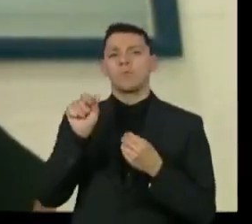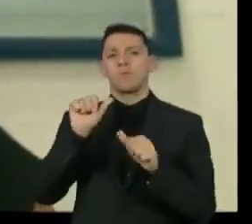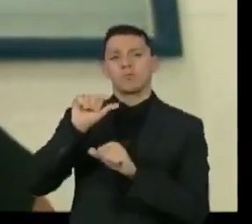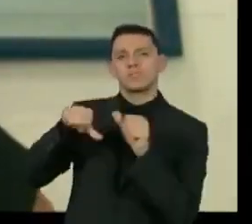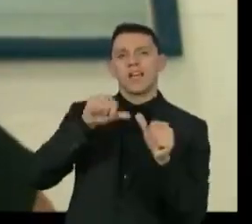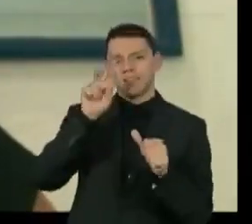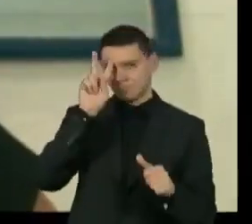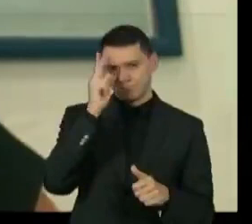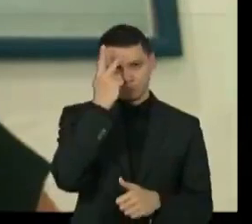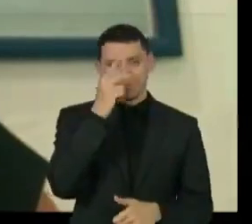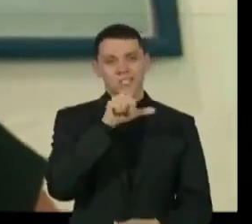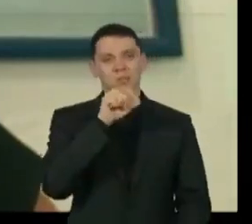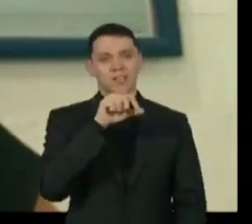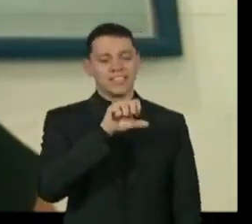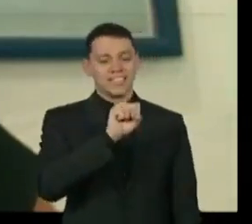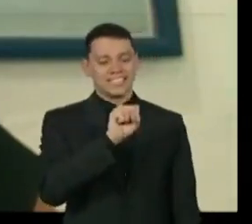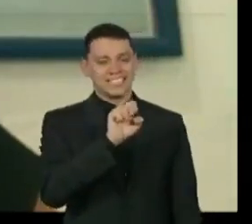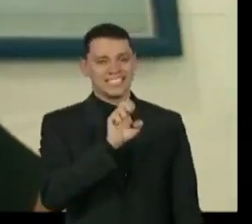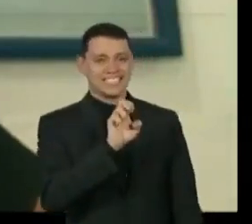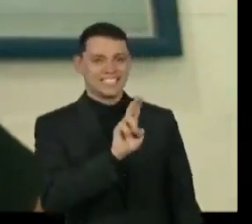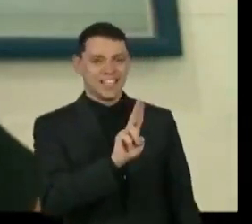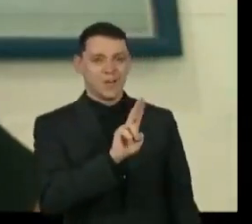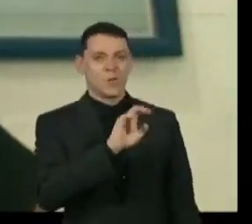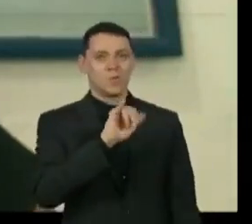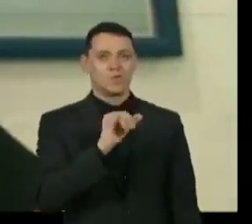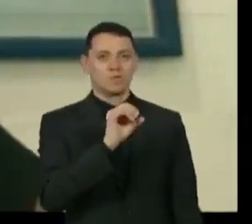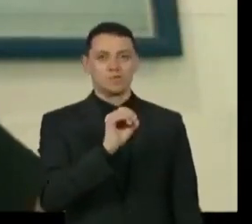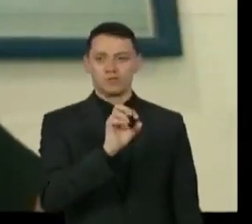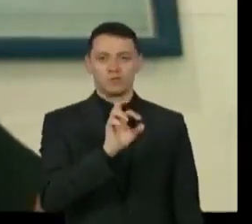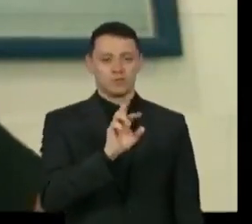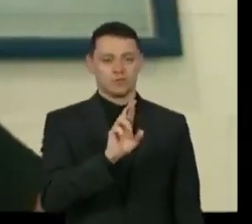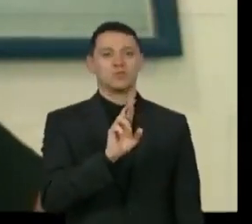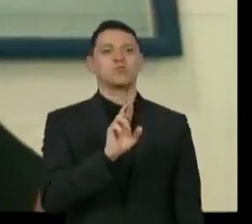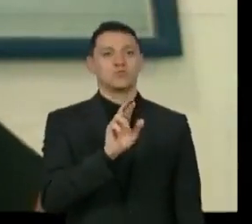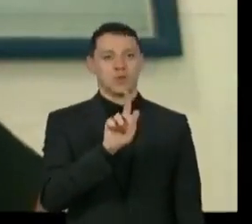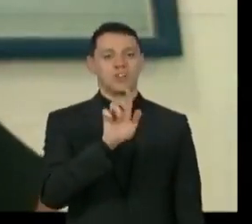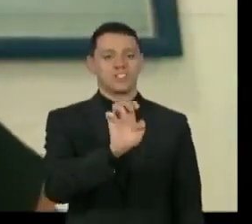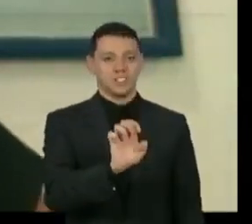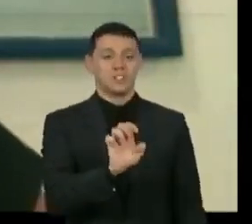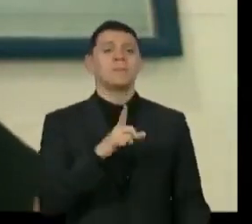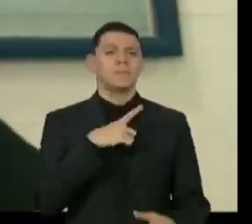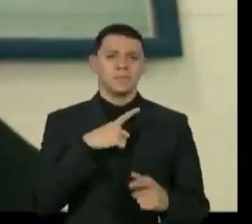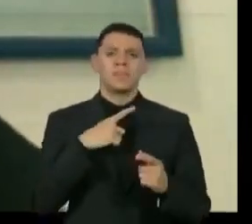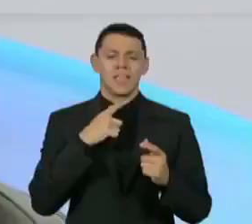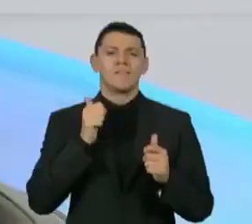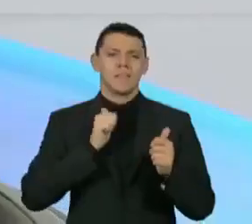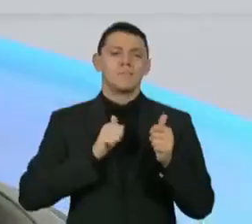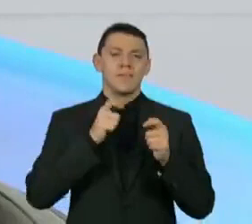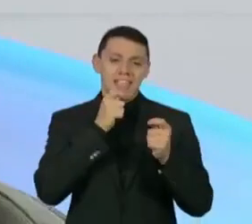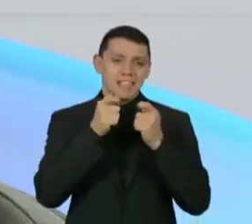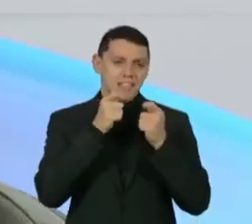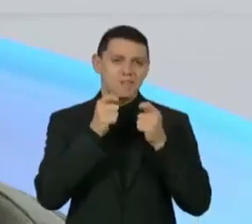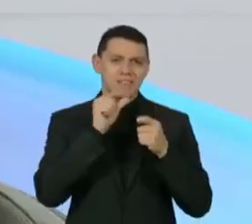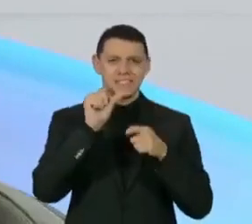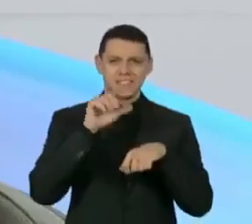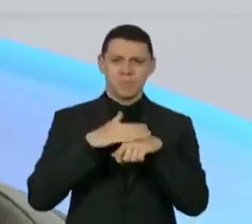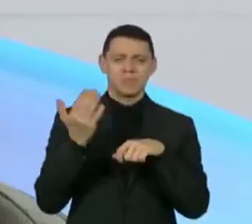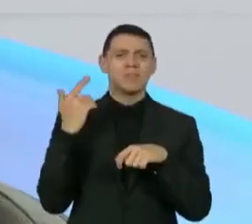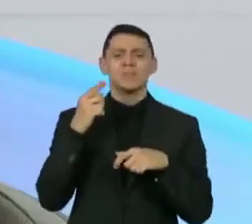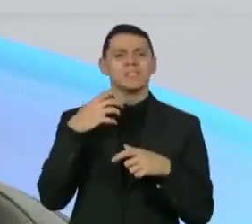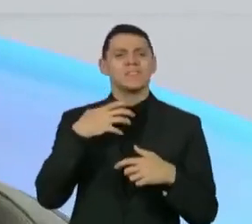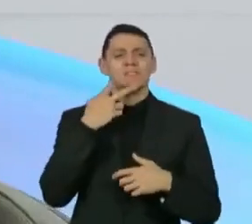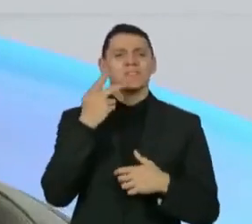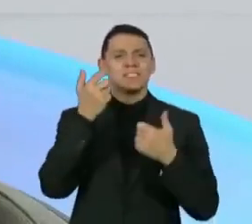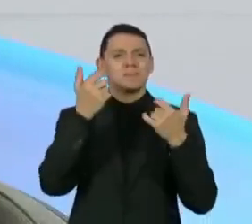seu Jorge Porque em uma das entrevistas Que você deu recentemente Você disse que ele é tão, tão intenso Que às vezes você sentia como se